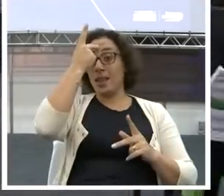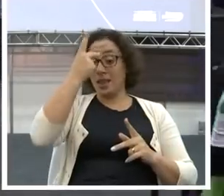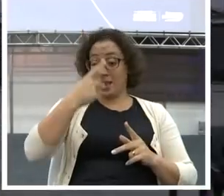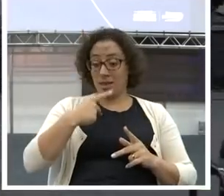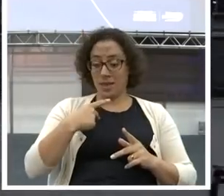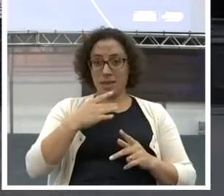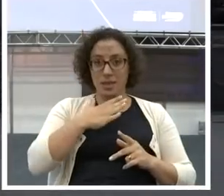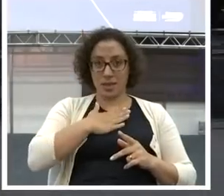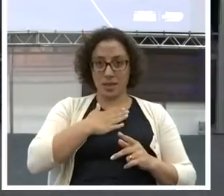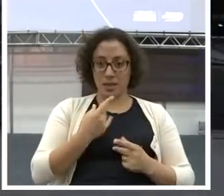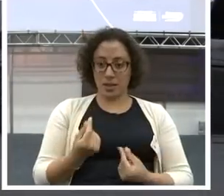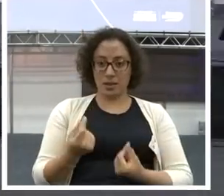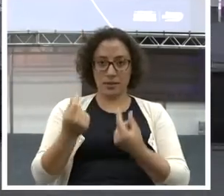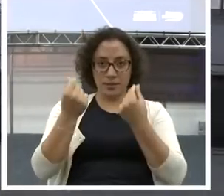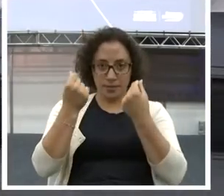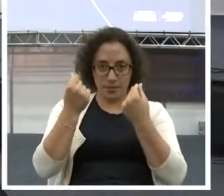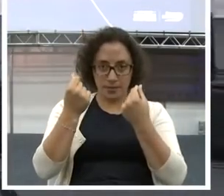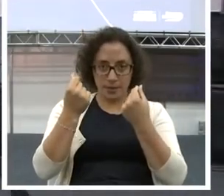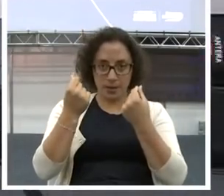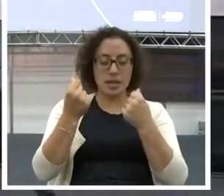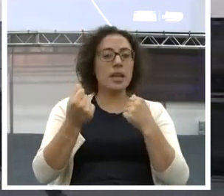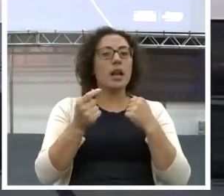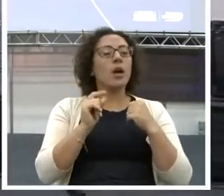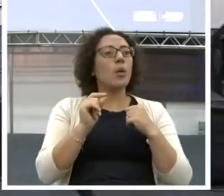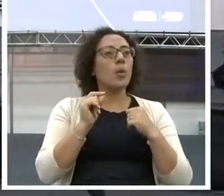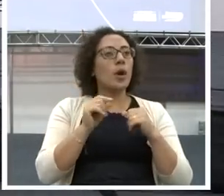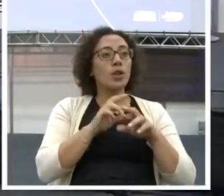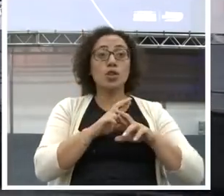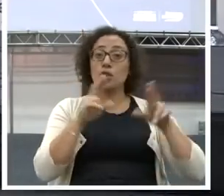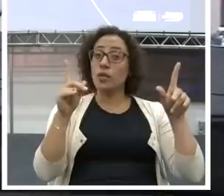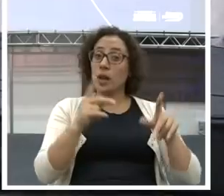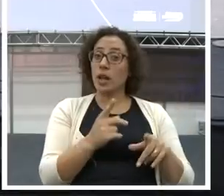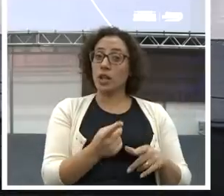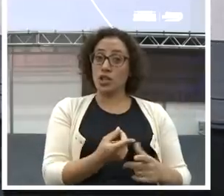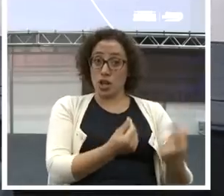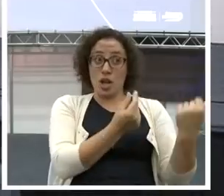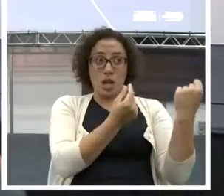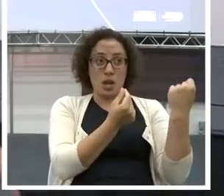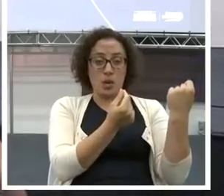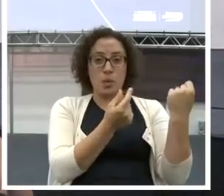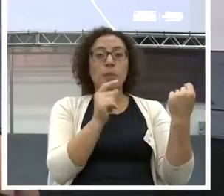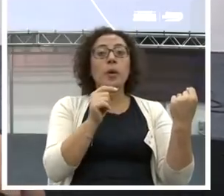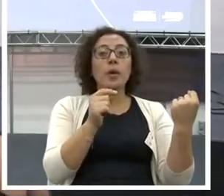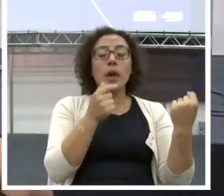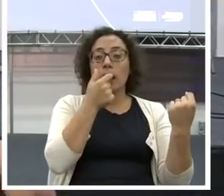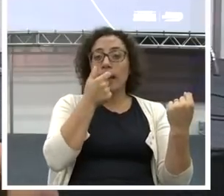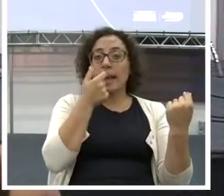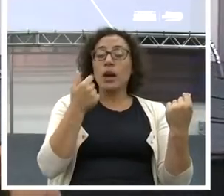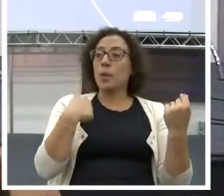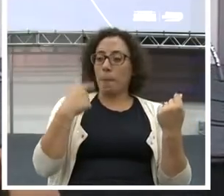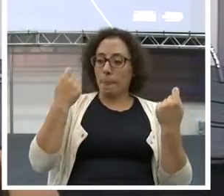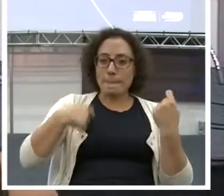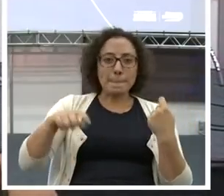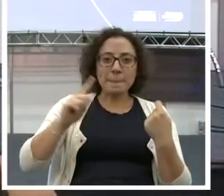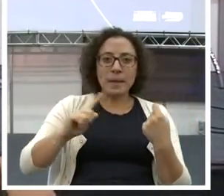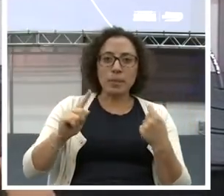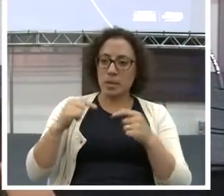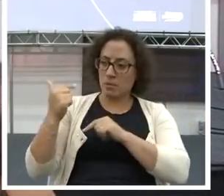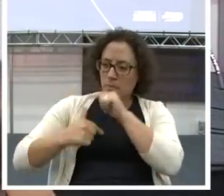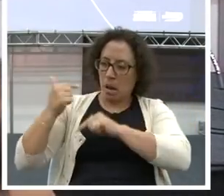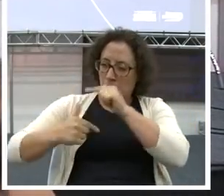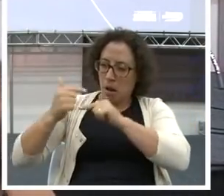ser rico. A independência financeira é o seguinte. Não preciso mais trabalhar para pagar minhas contas.